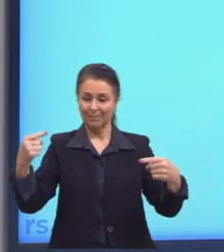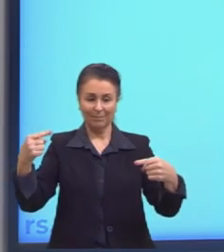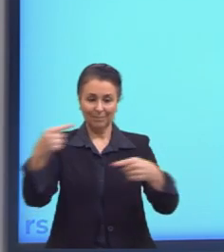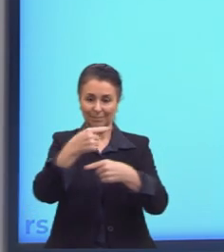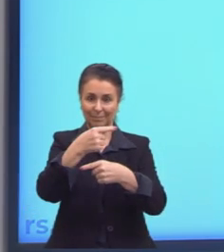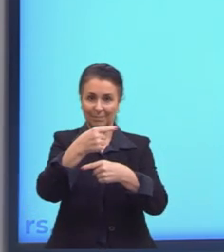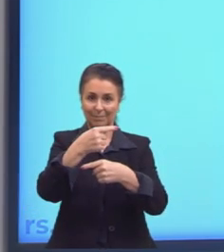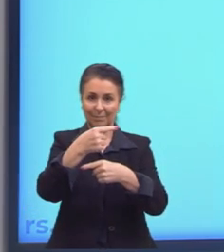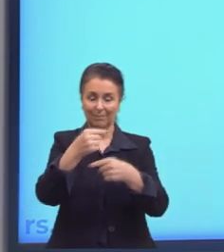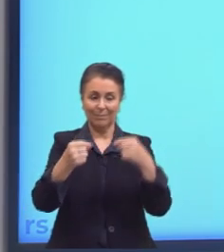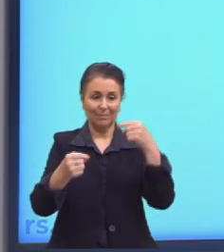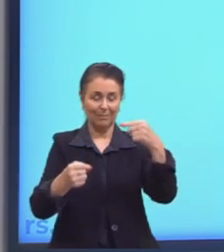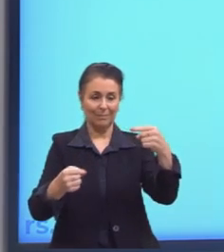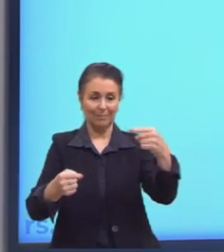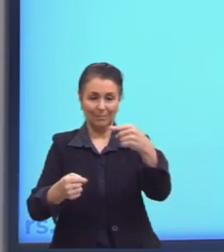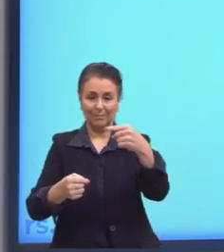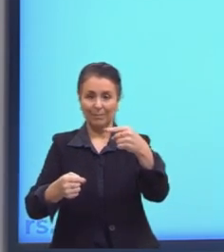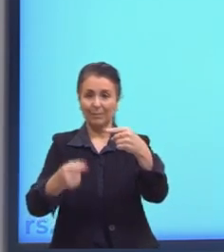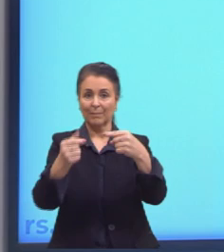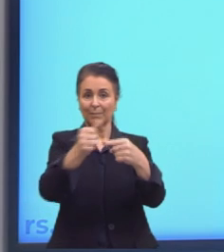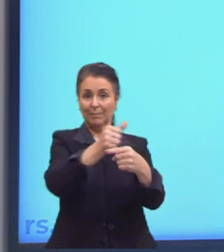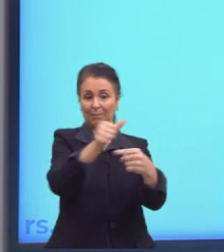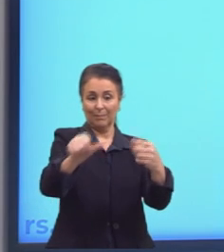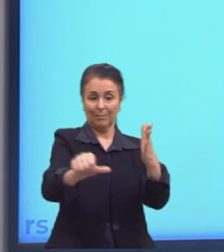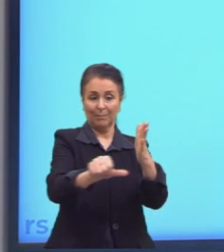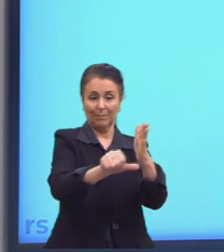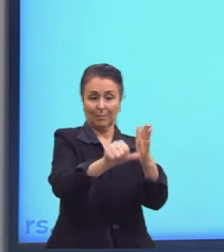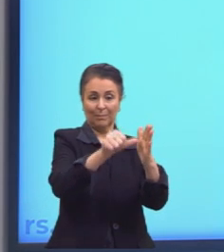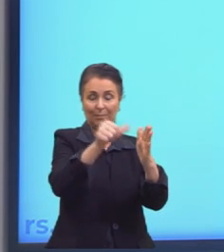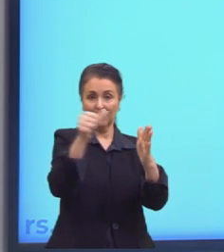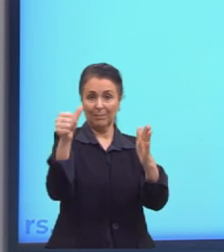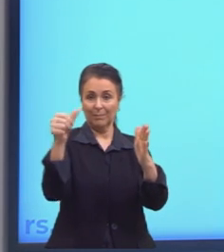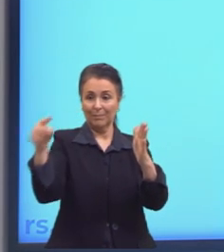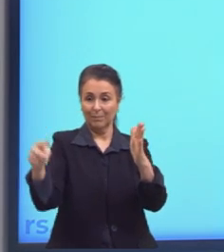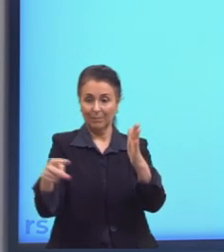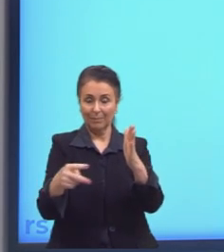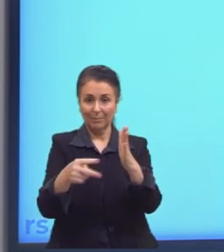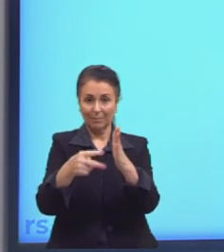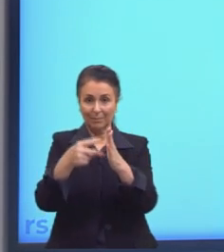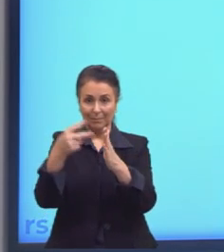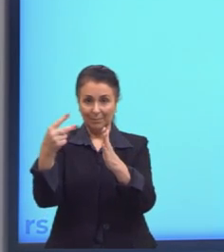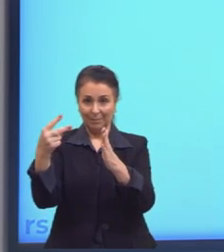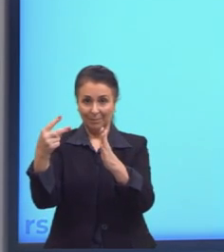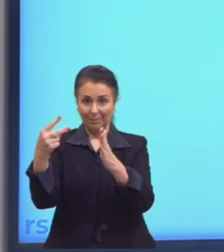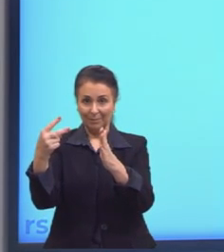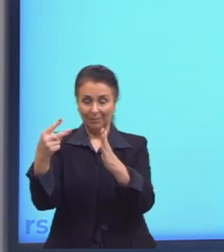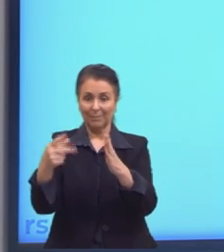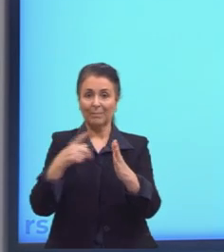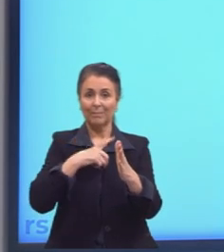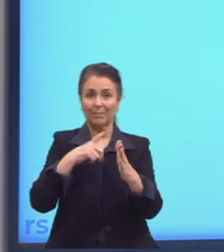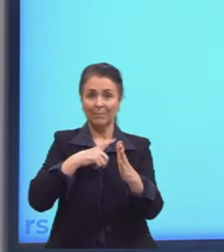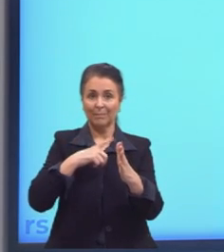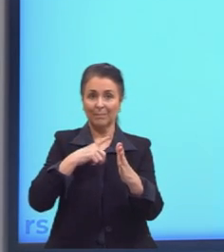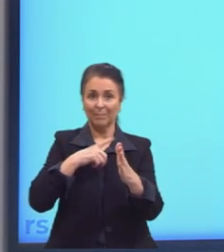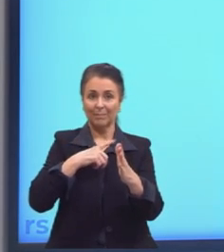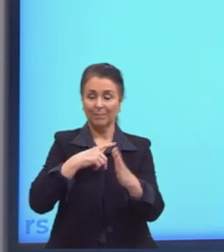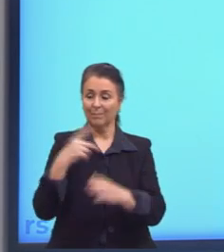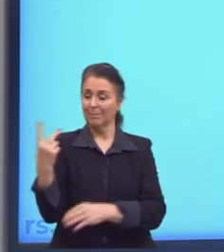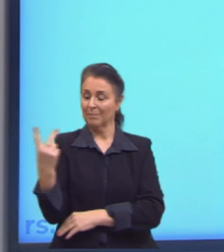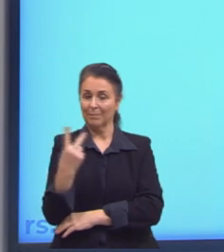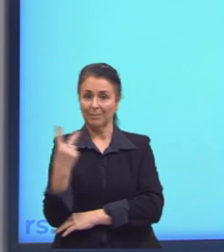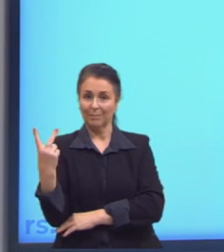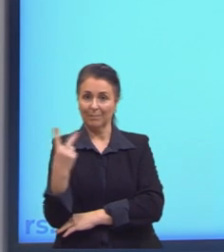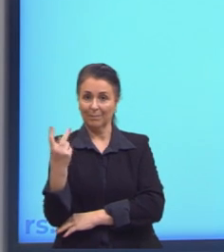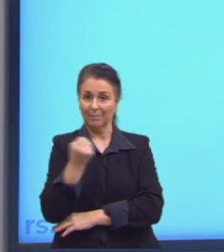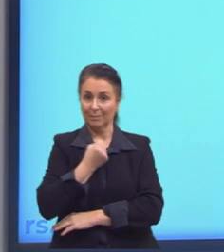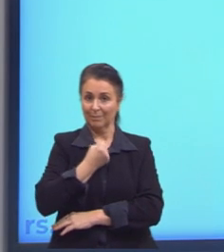primeiro ao segundo elemento de cada par ordenado. Então, assim como eu falei para vocês, nós temos, então, pares ordenados